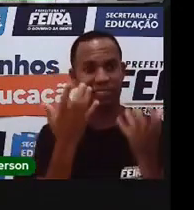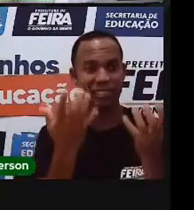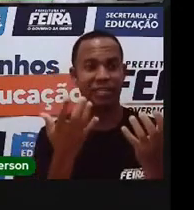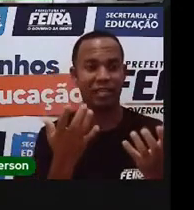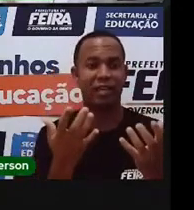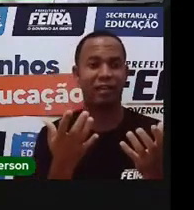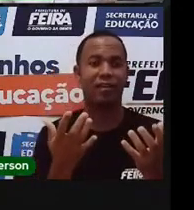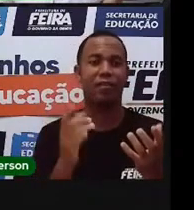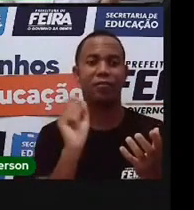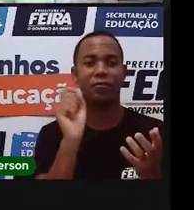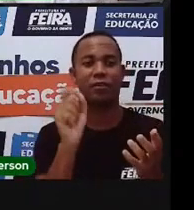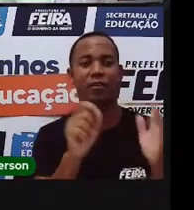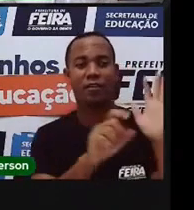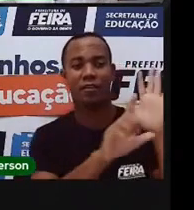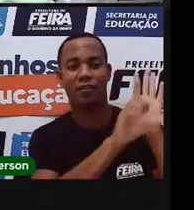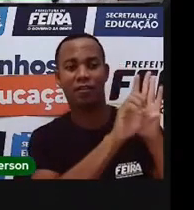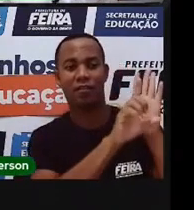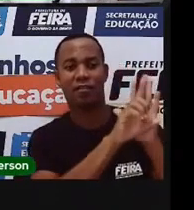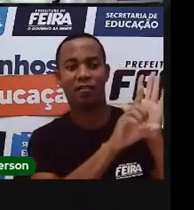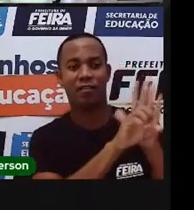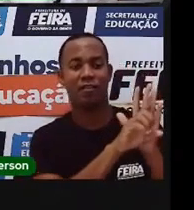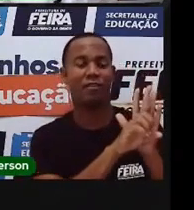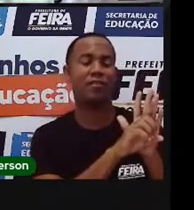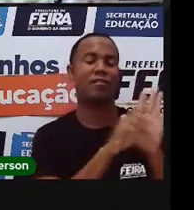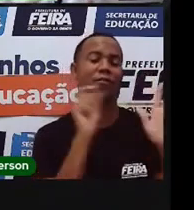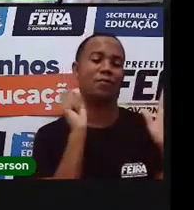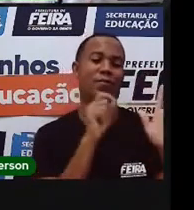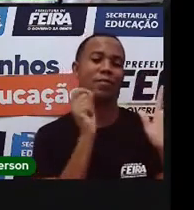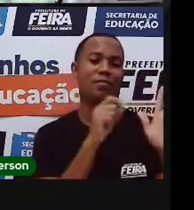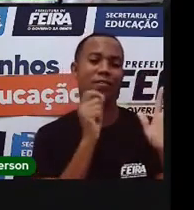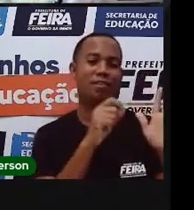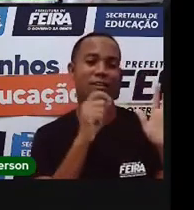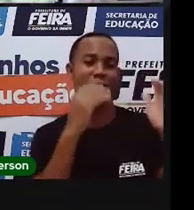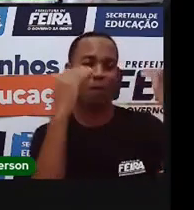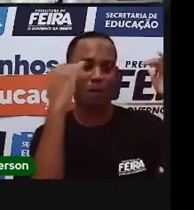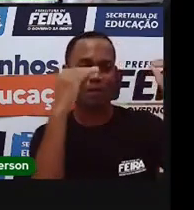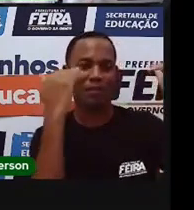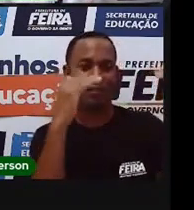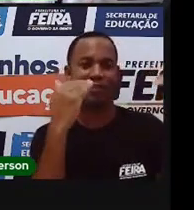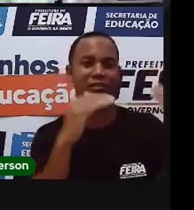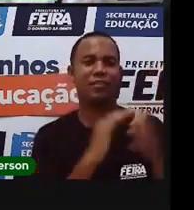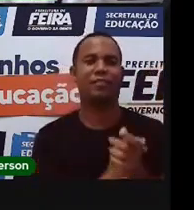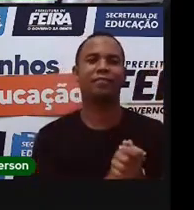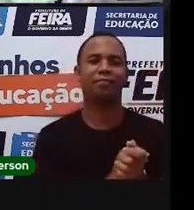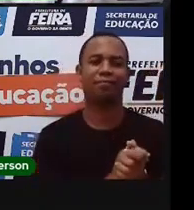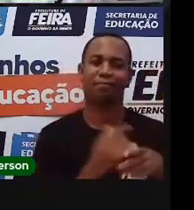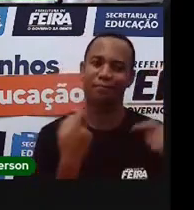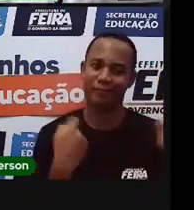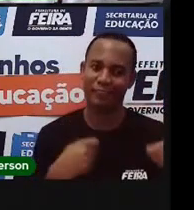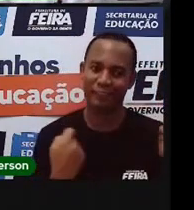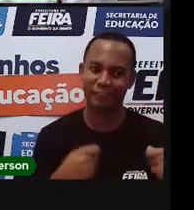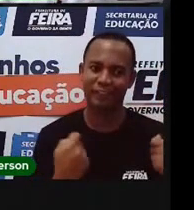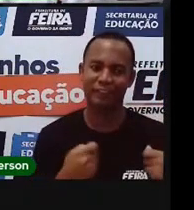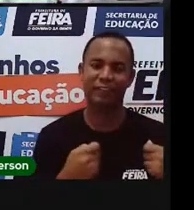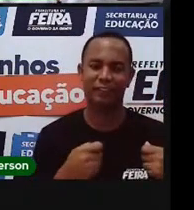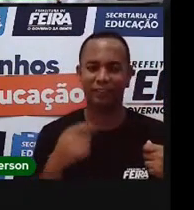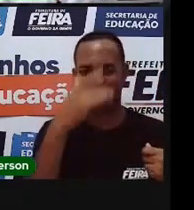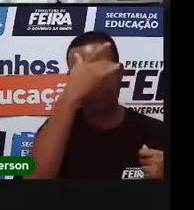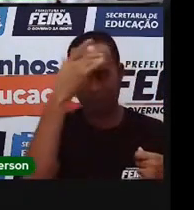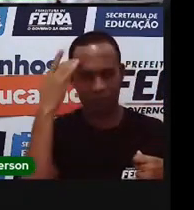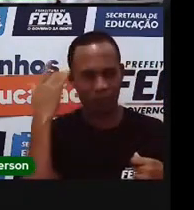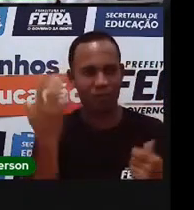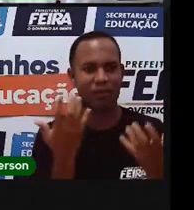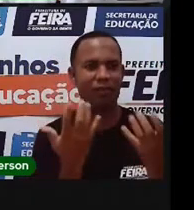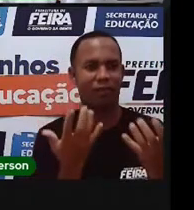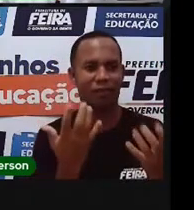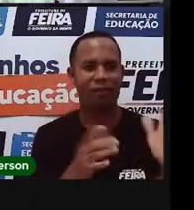educação. Está lá na Constituição, a gente vai falar depois sobre a Constituição. É lei, certo? Então, se é lei,